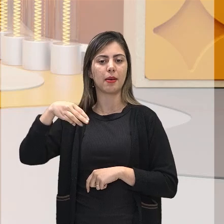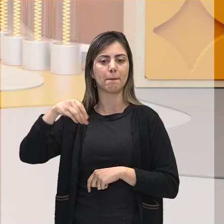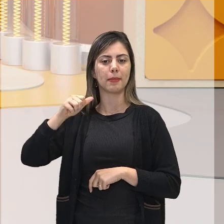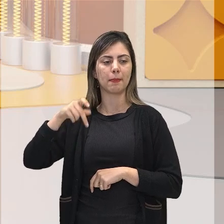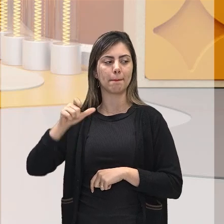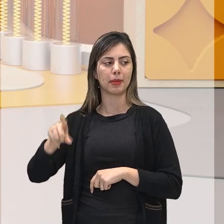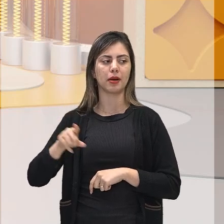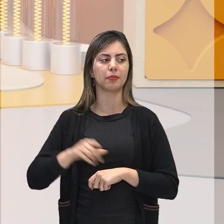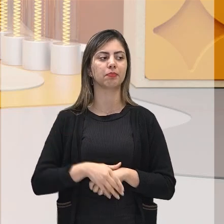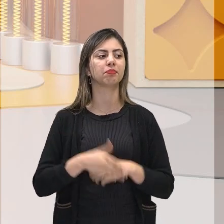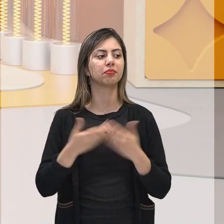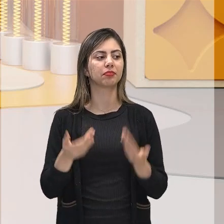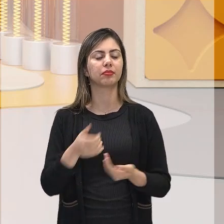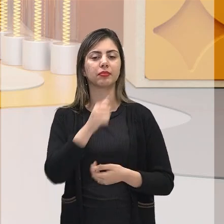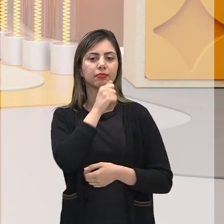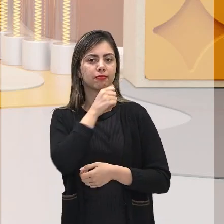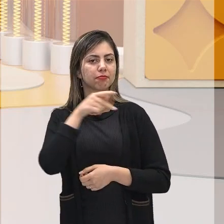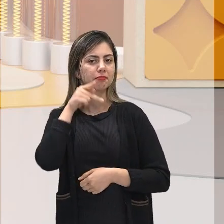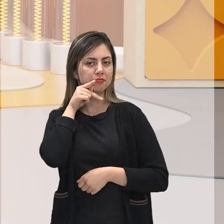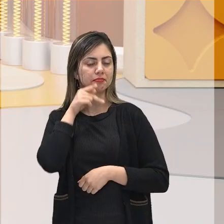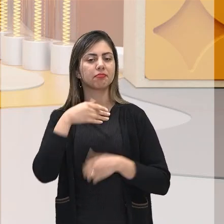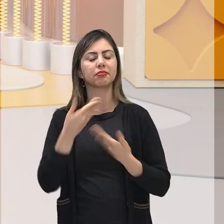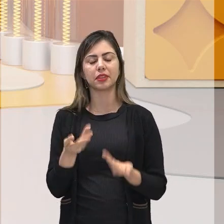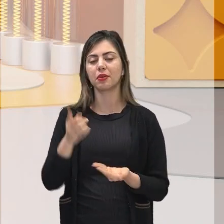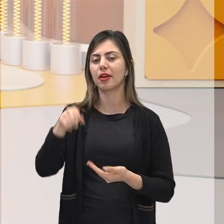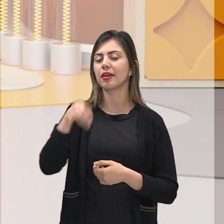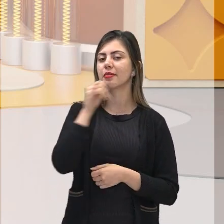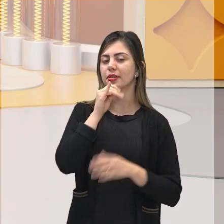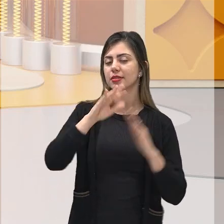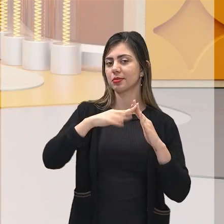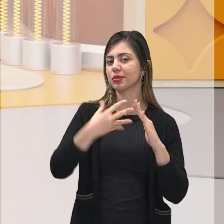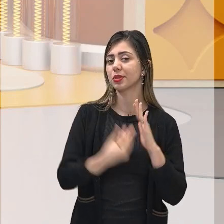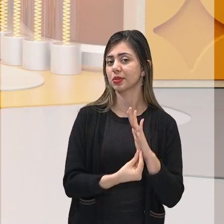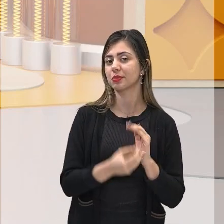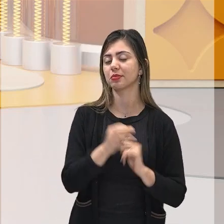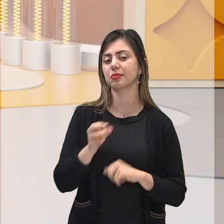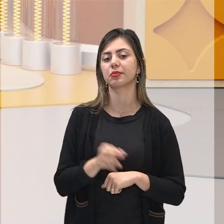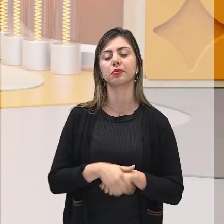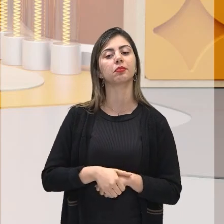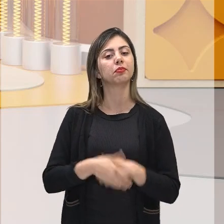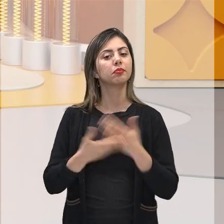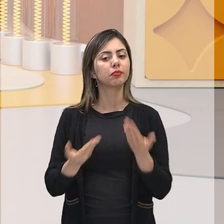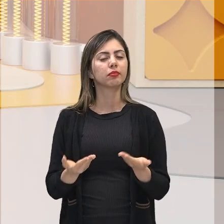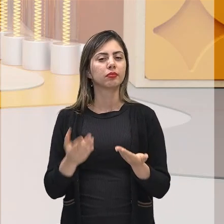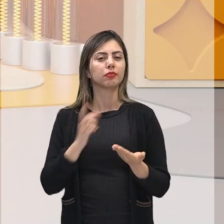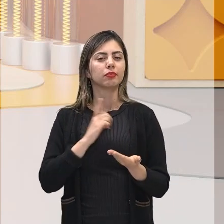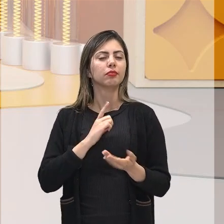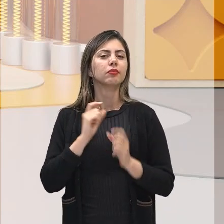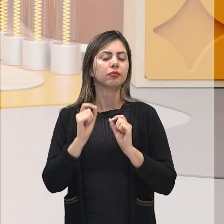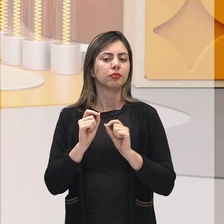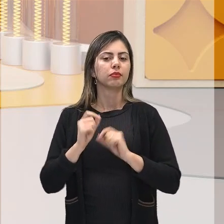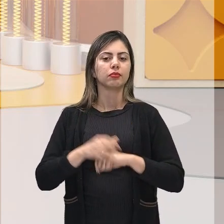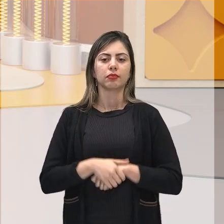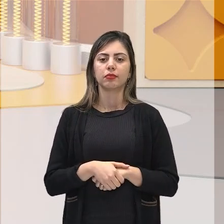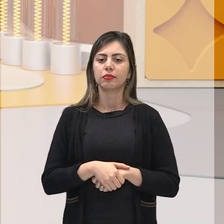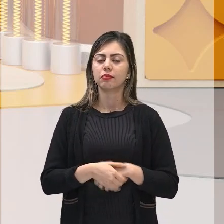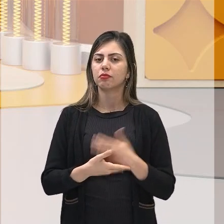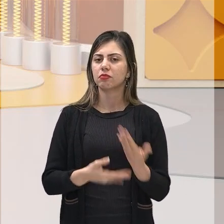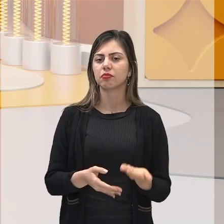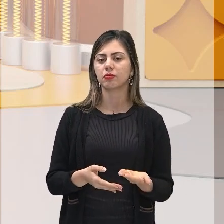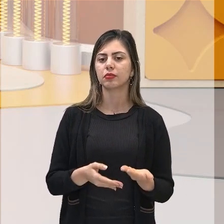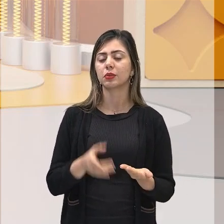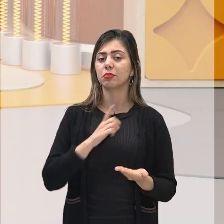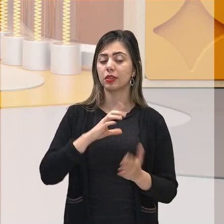É um desses exemplos de remanescentes de quilombo. Mas nós vamos ter claro, não só